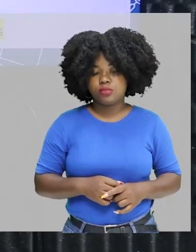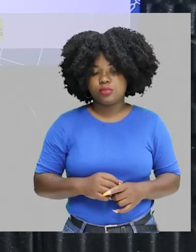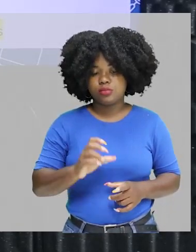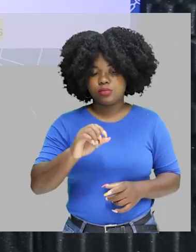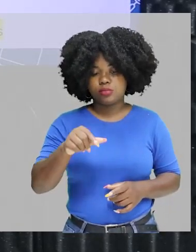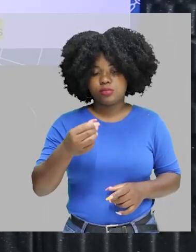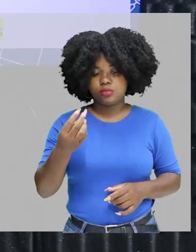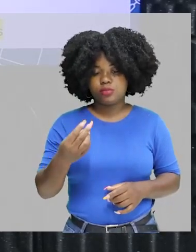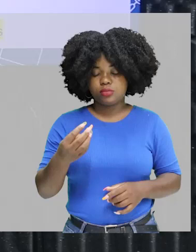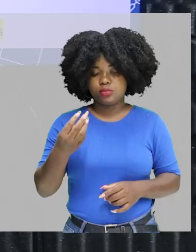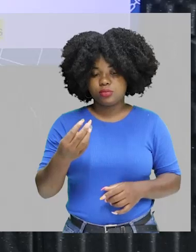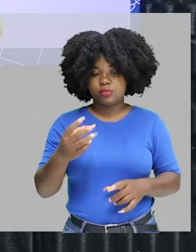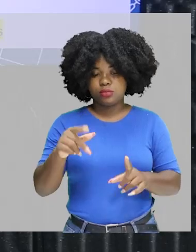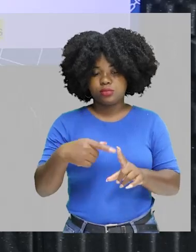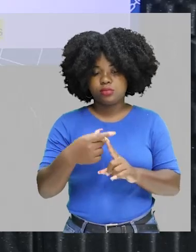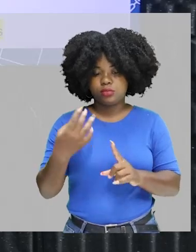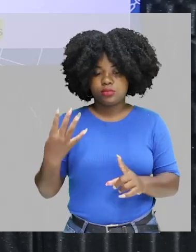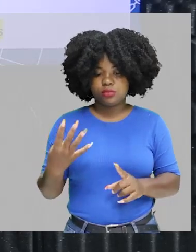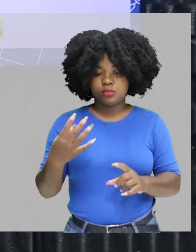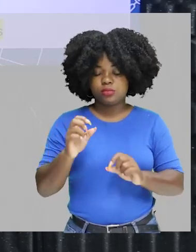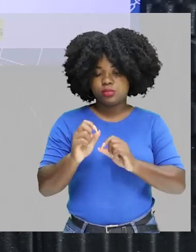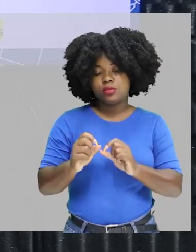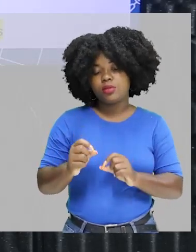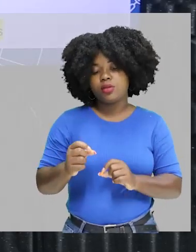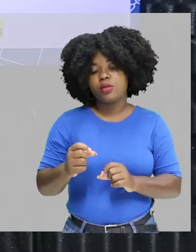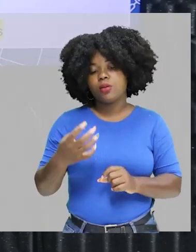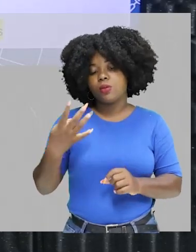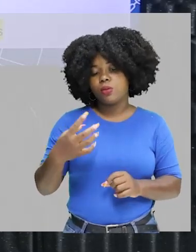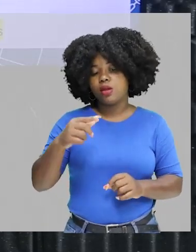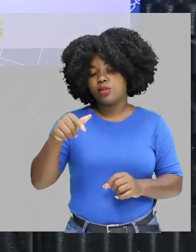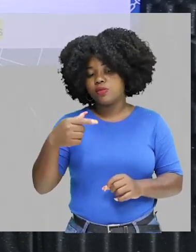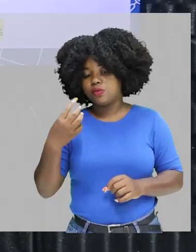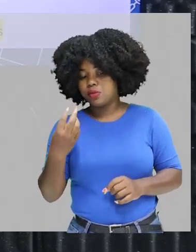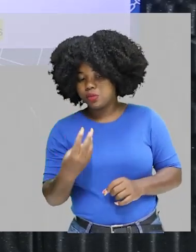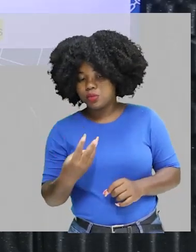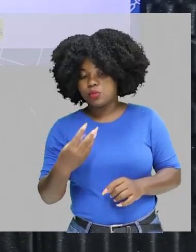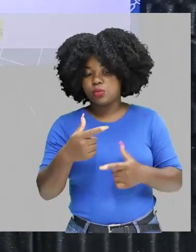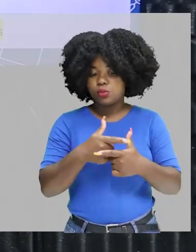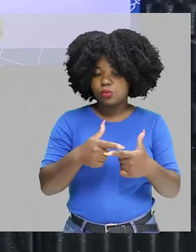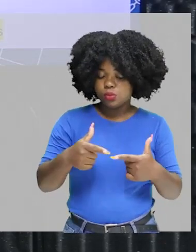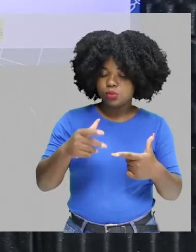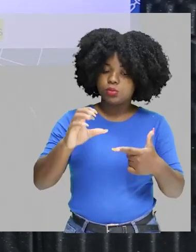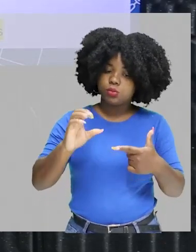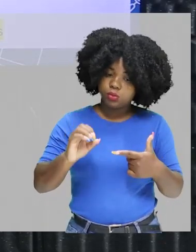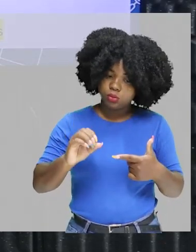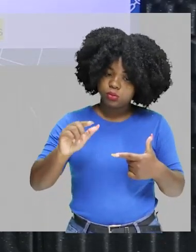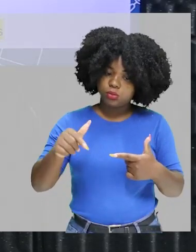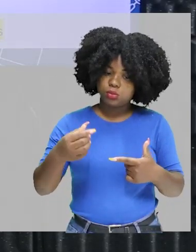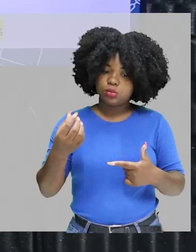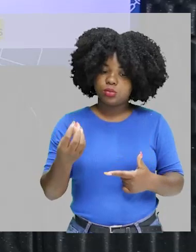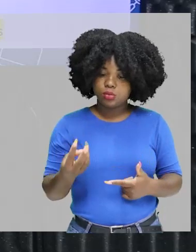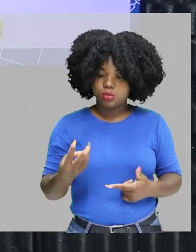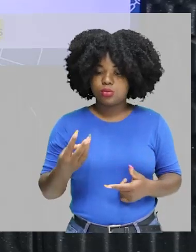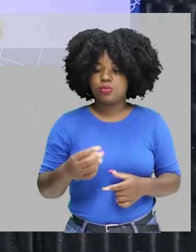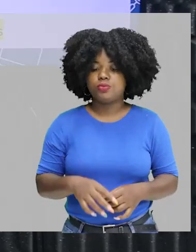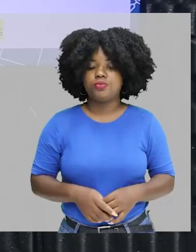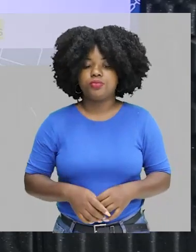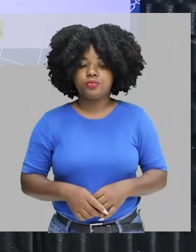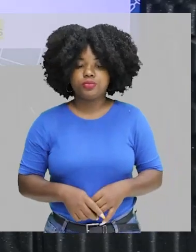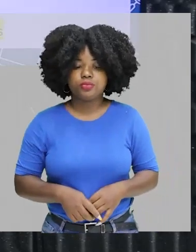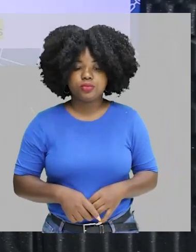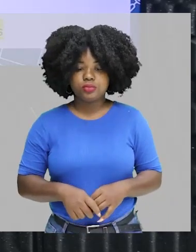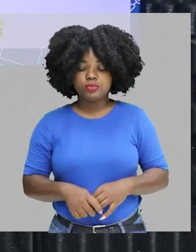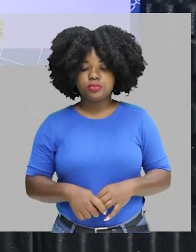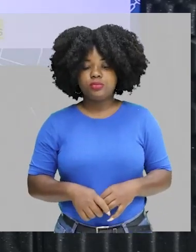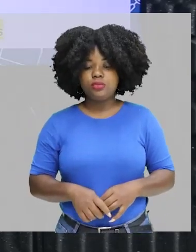0,3 mais 4, 4,3. Dividido por 0,3.